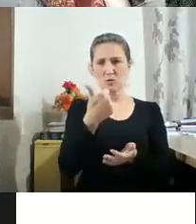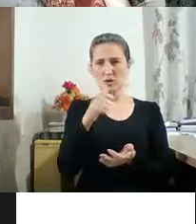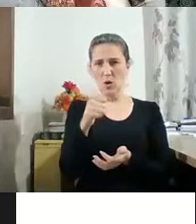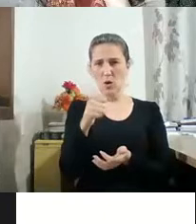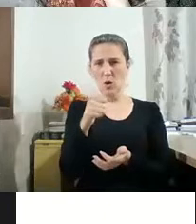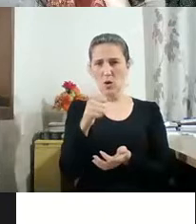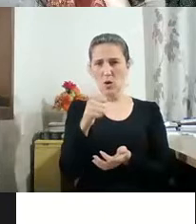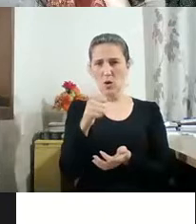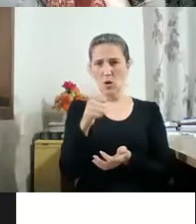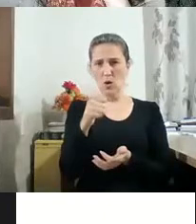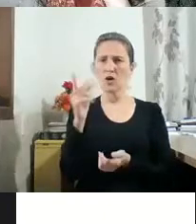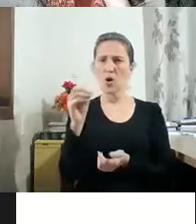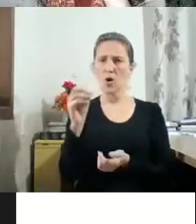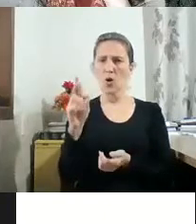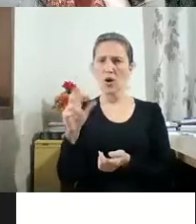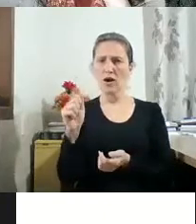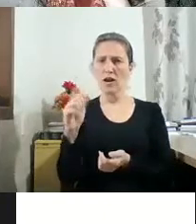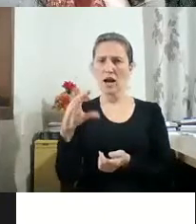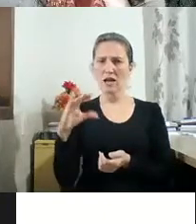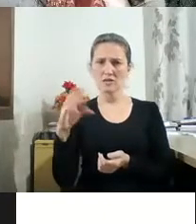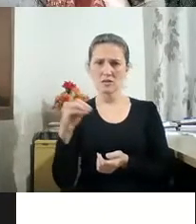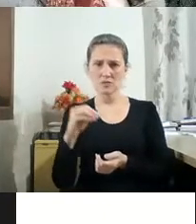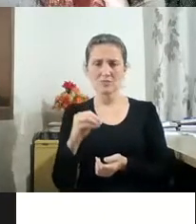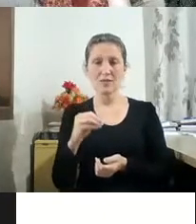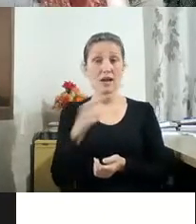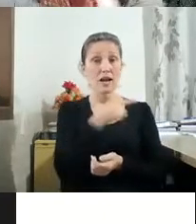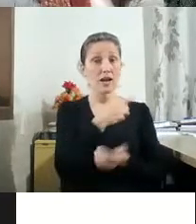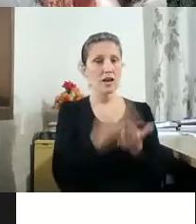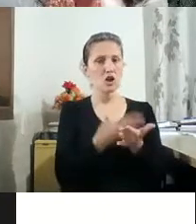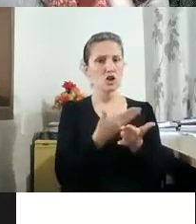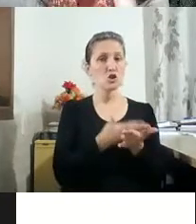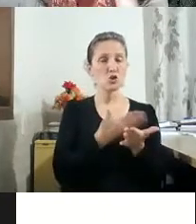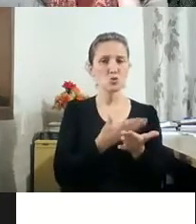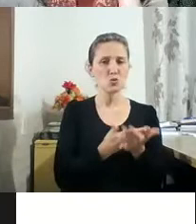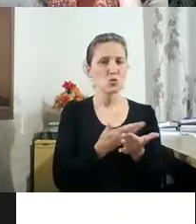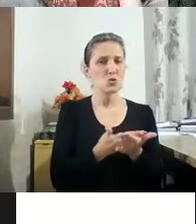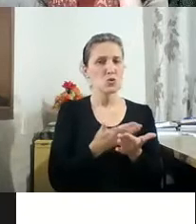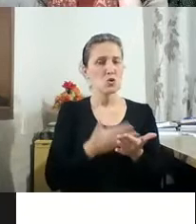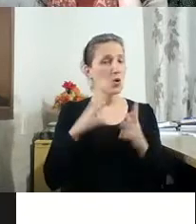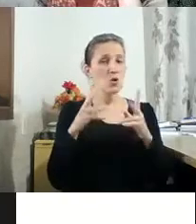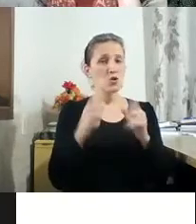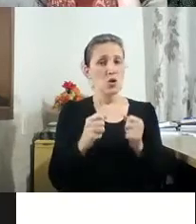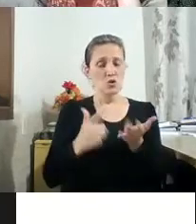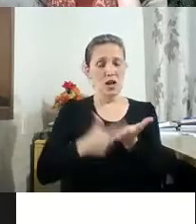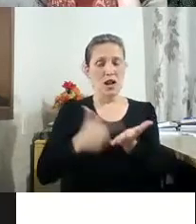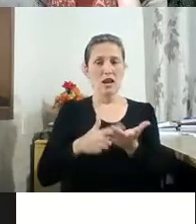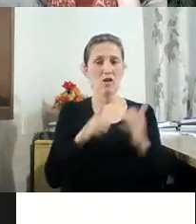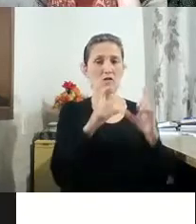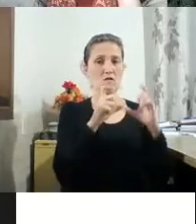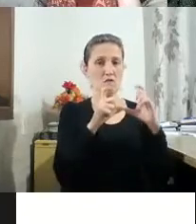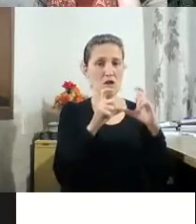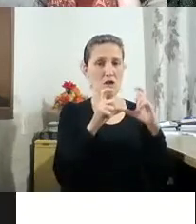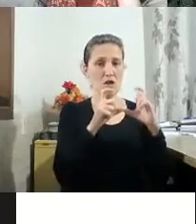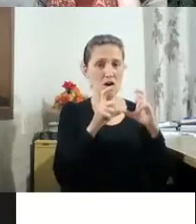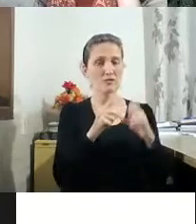o Horácio Fernandes, que é o estudioso dos fotolivros, fala sobre isso, que o Boris Kossoy